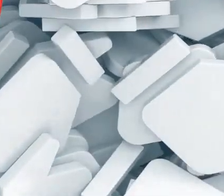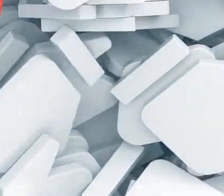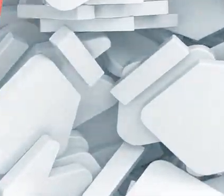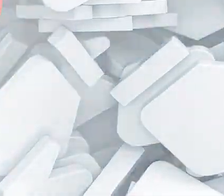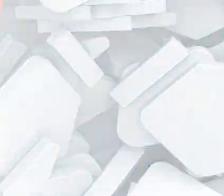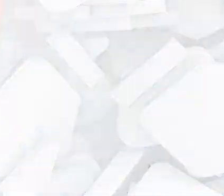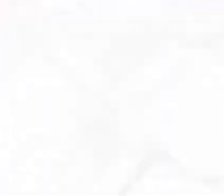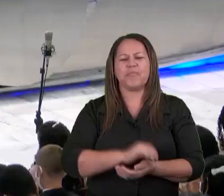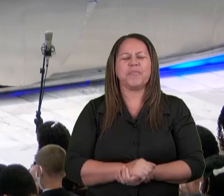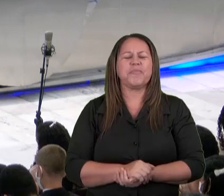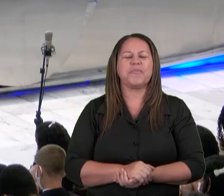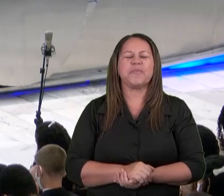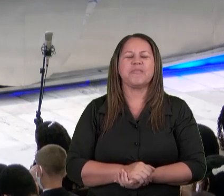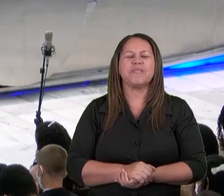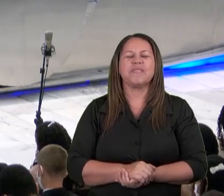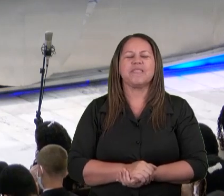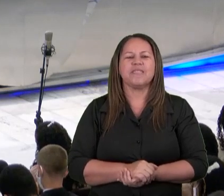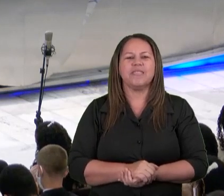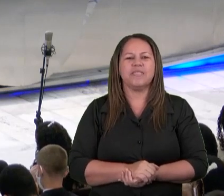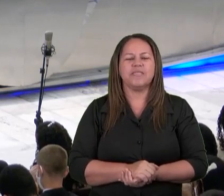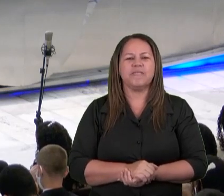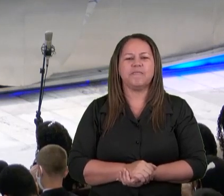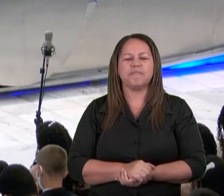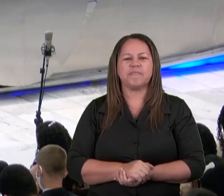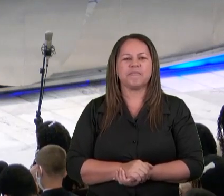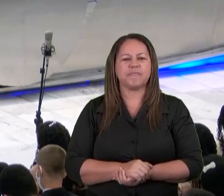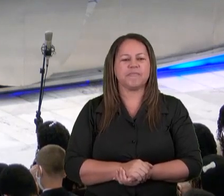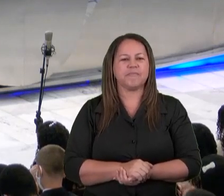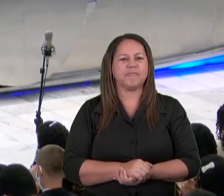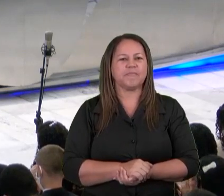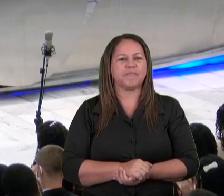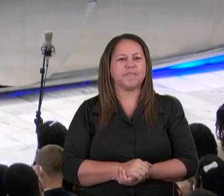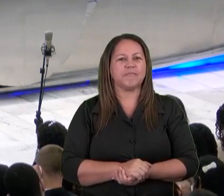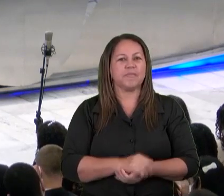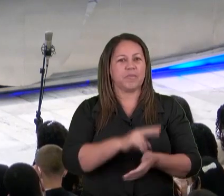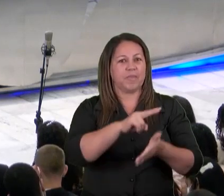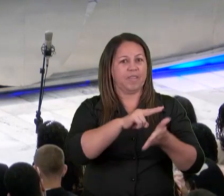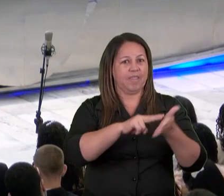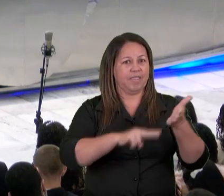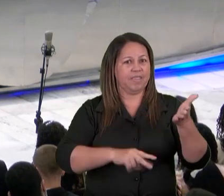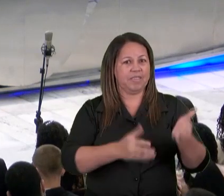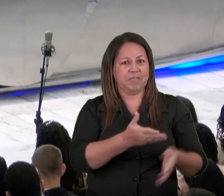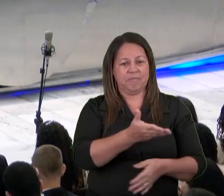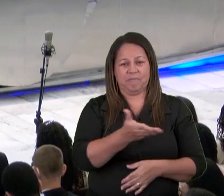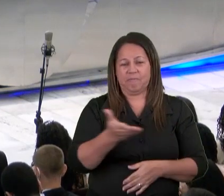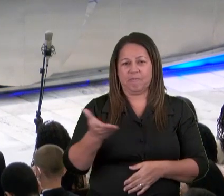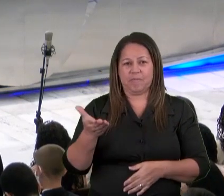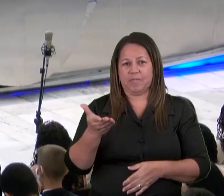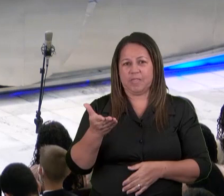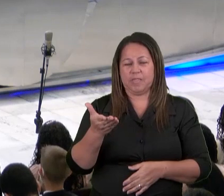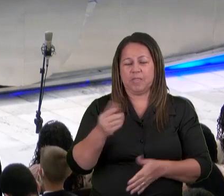quero ler com os irmãos a partir do versículo 1º,